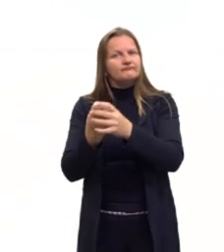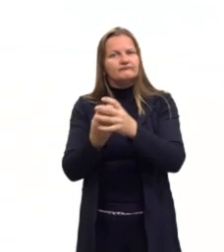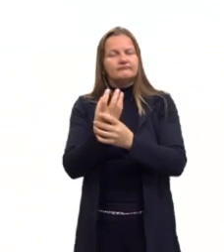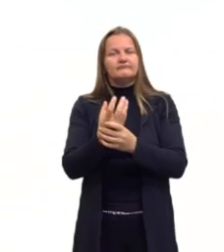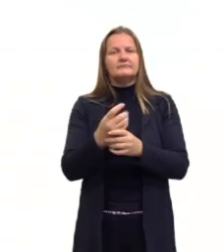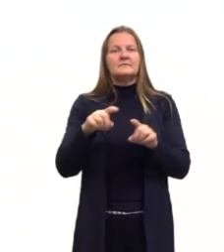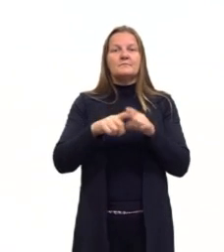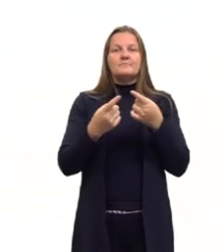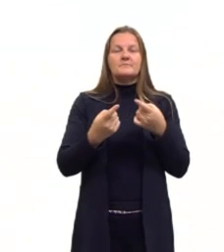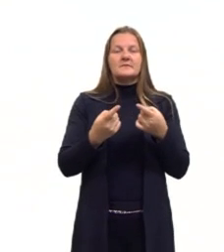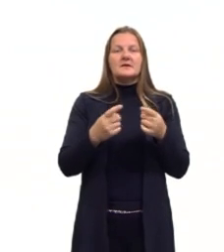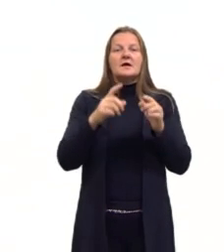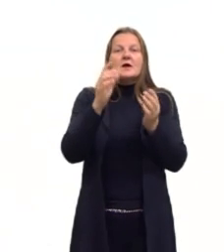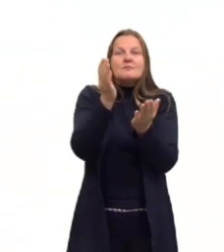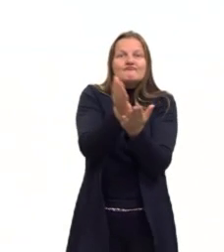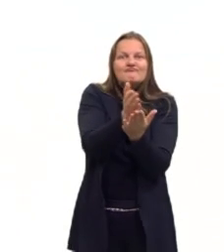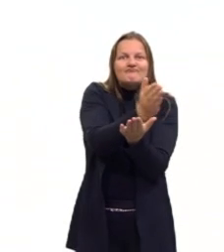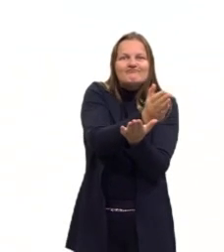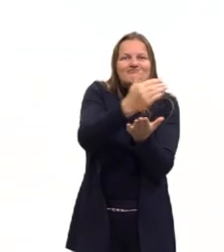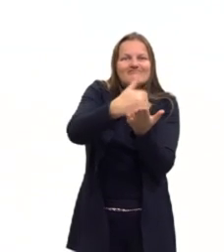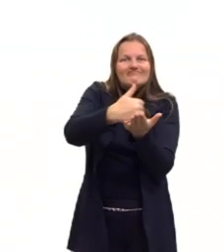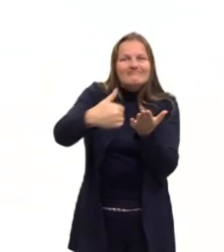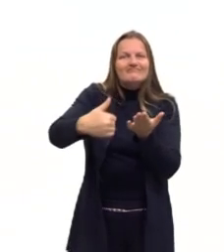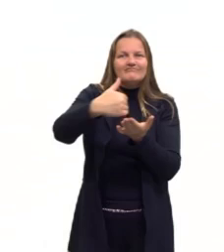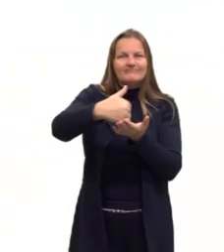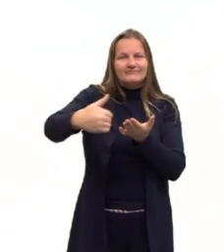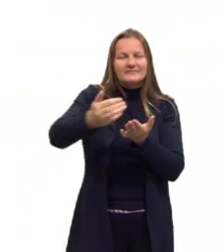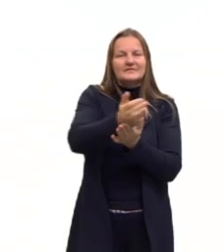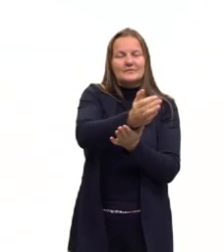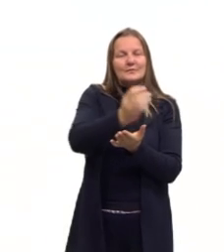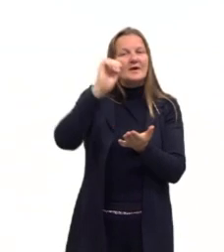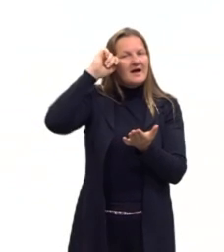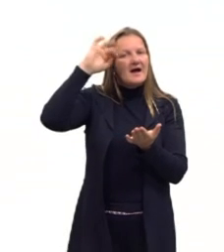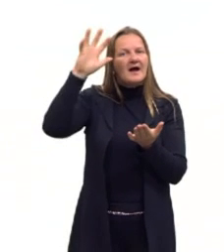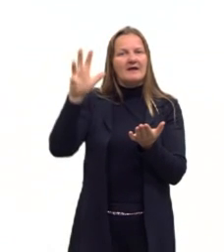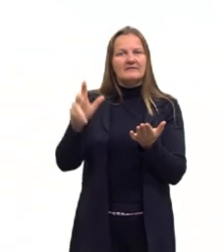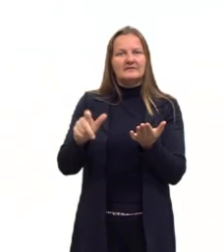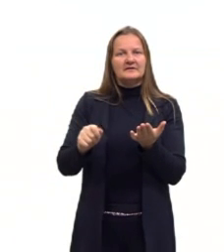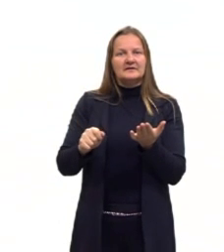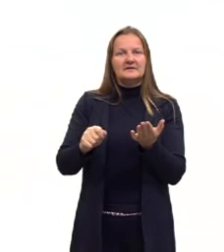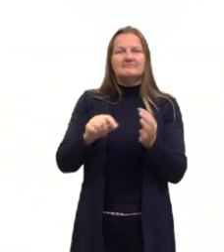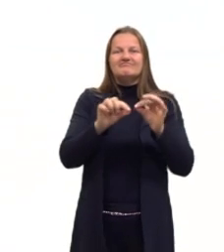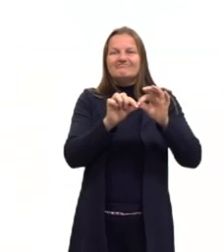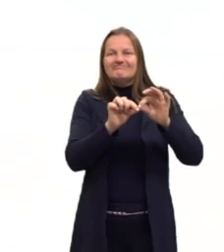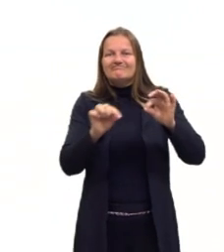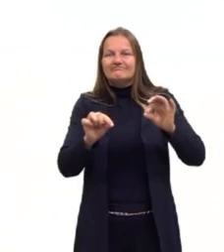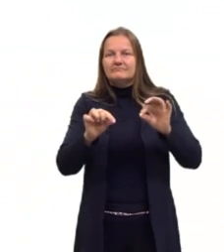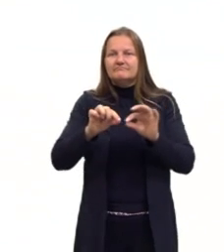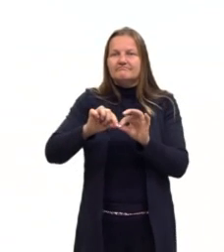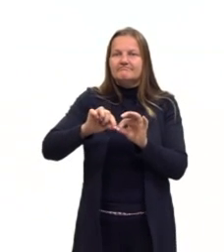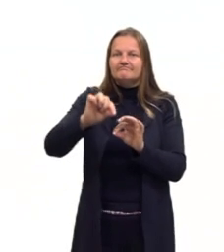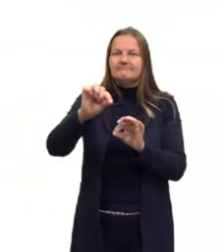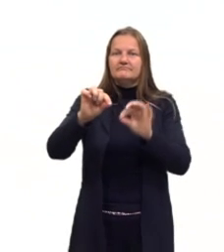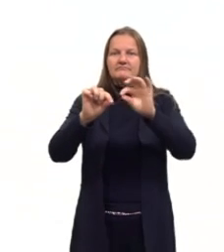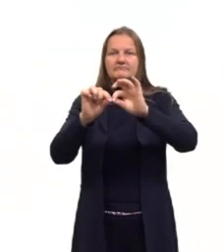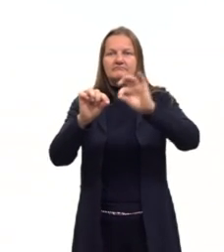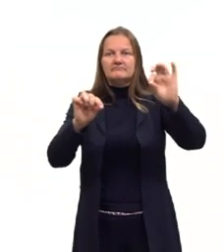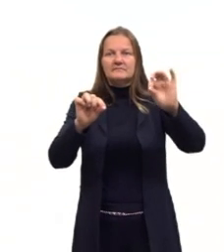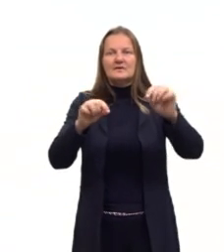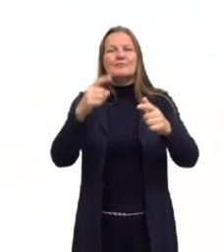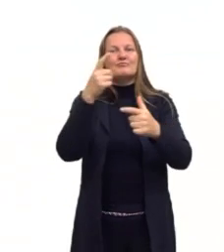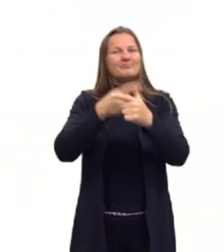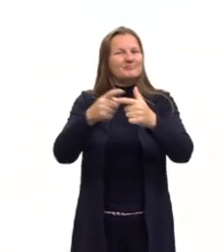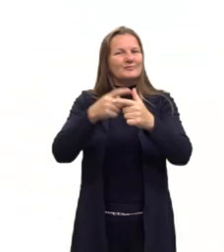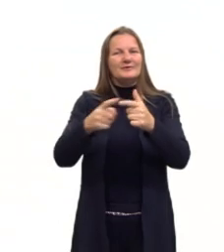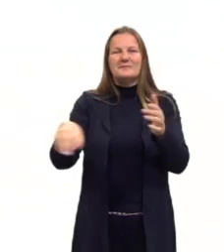e aí, quando se reparte a África, nós temos, então, essas linhas retas, e aí, isso vai trazer grandes problemas